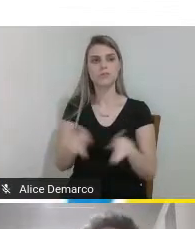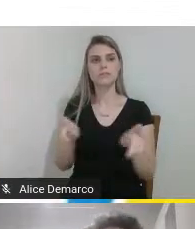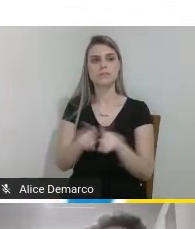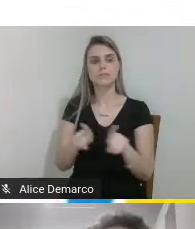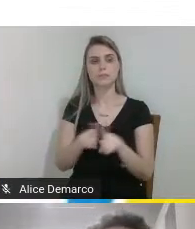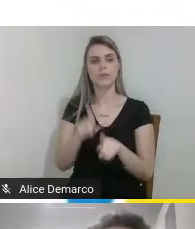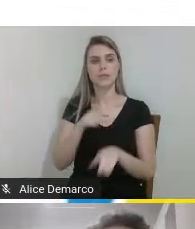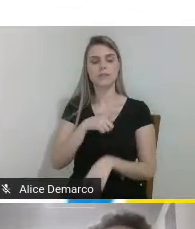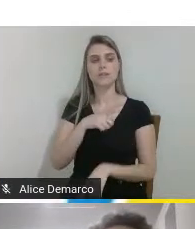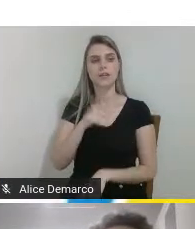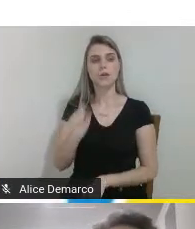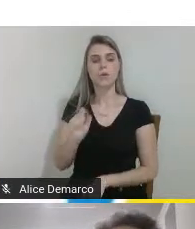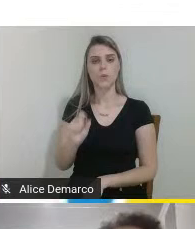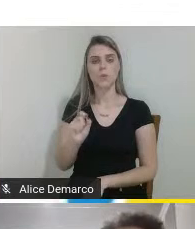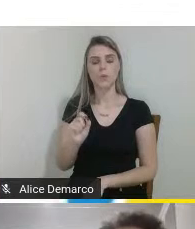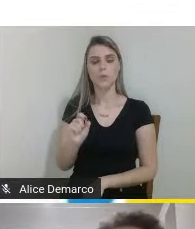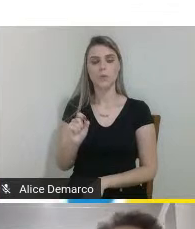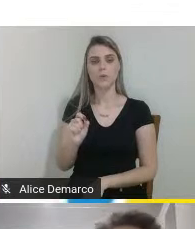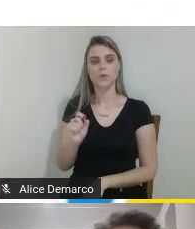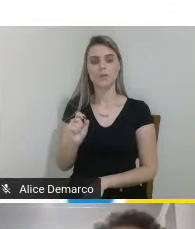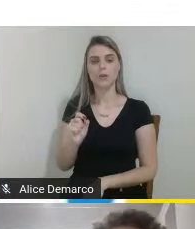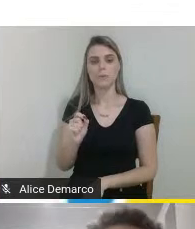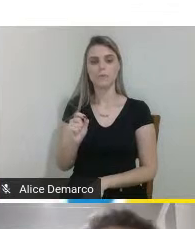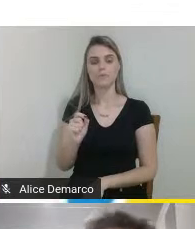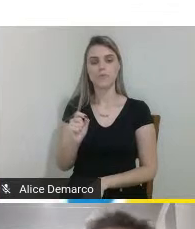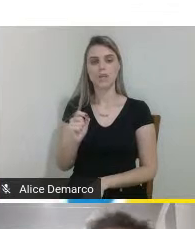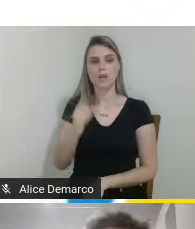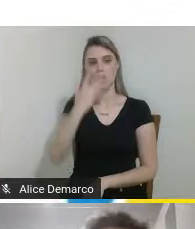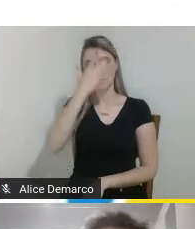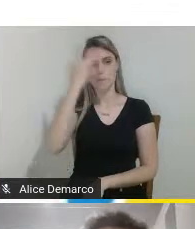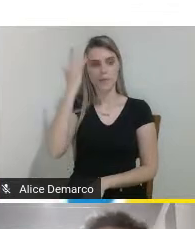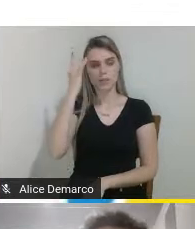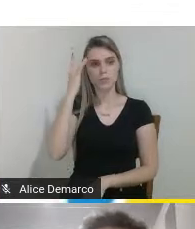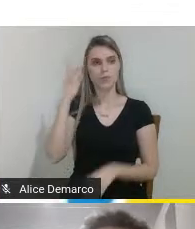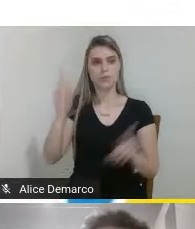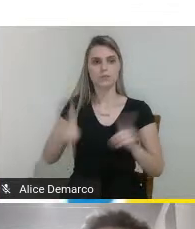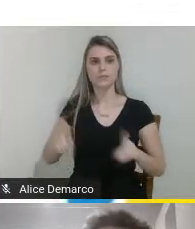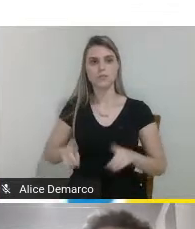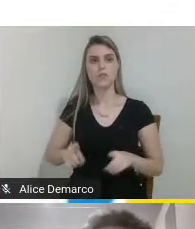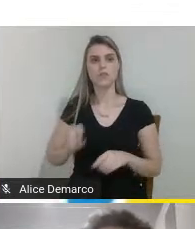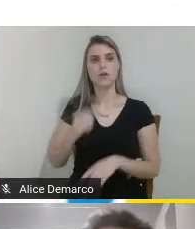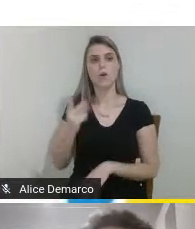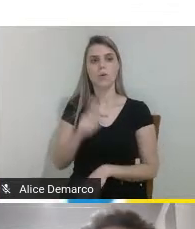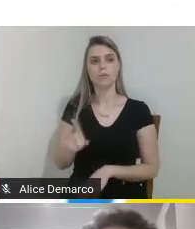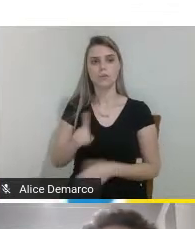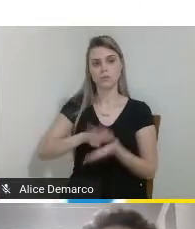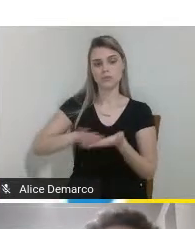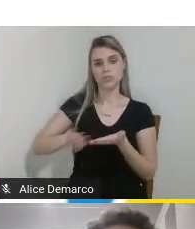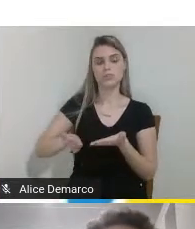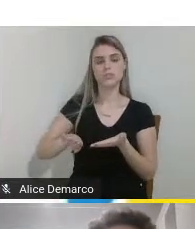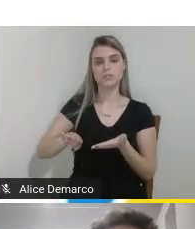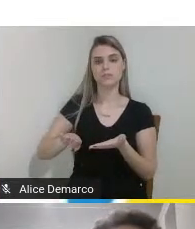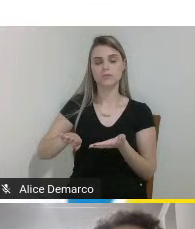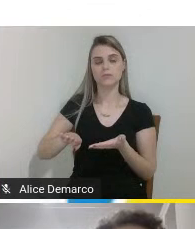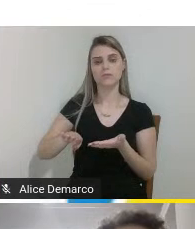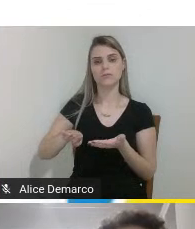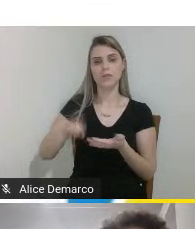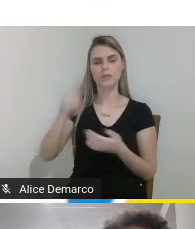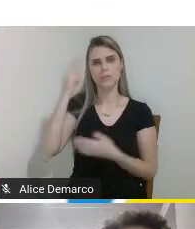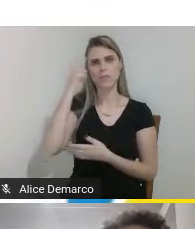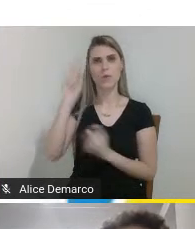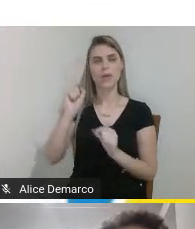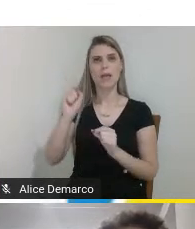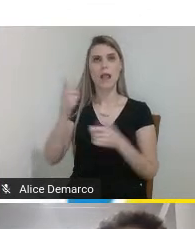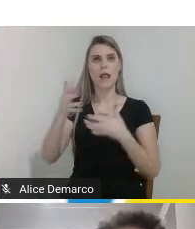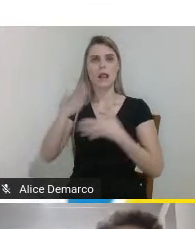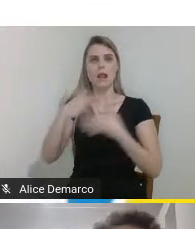favorecer a comunicação entre pessoas com ou sem deficiência e tirar esse pensamento de que libras